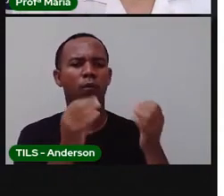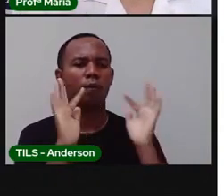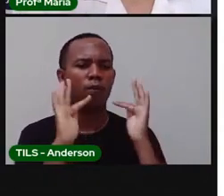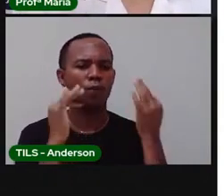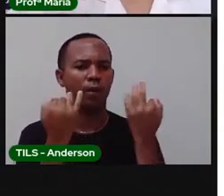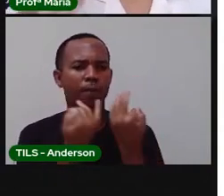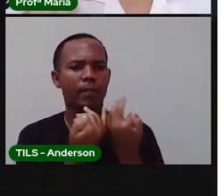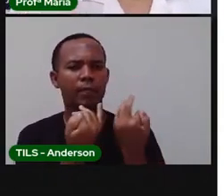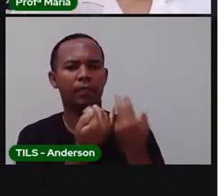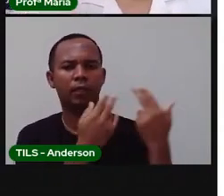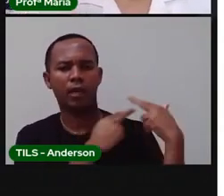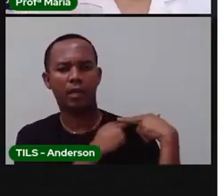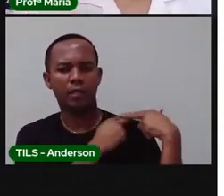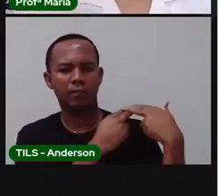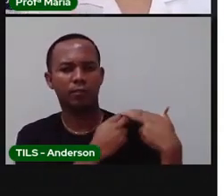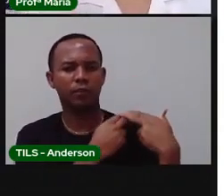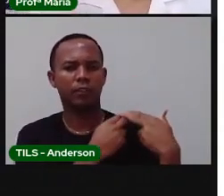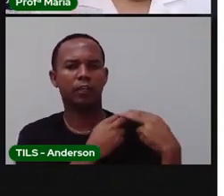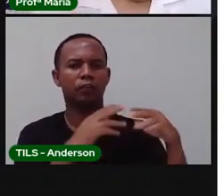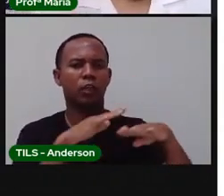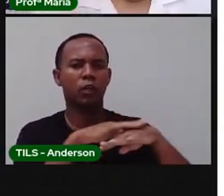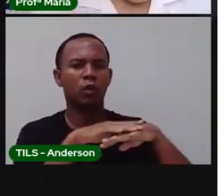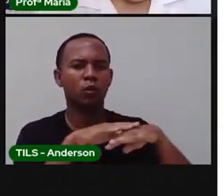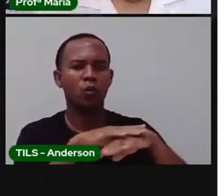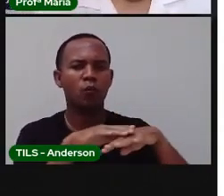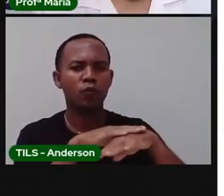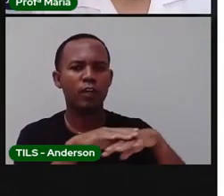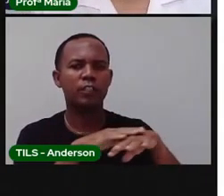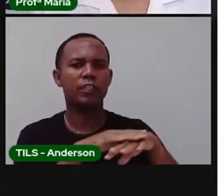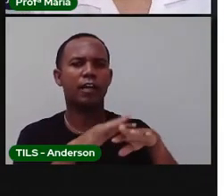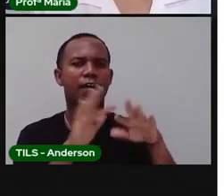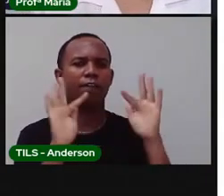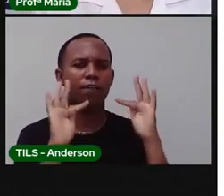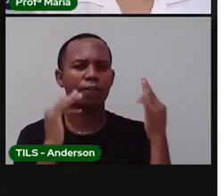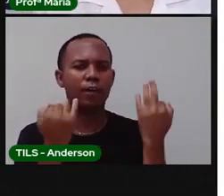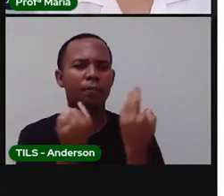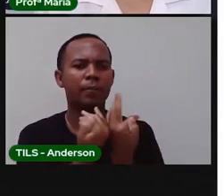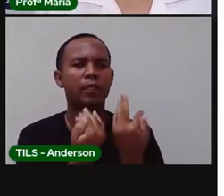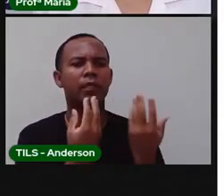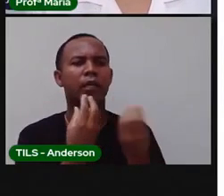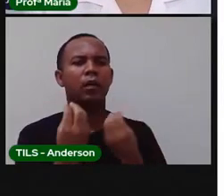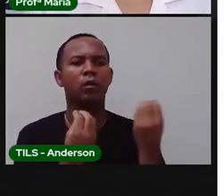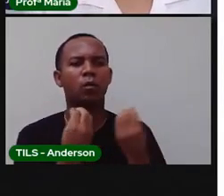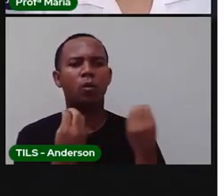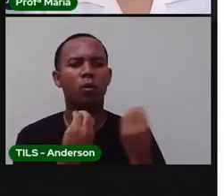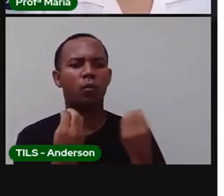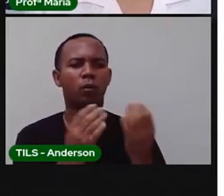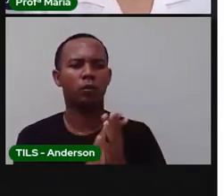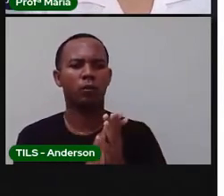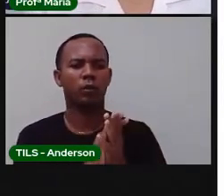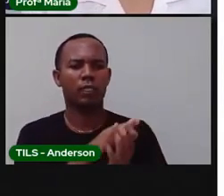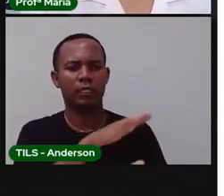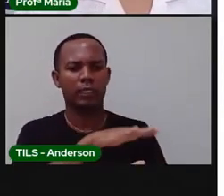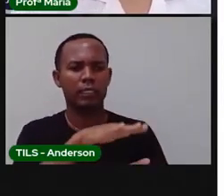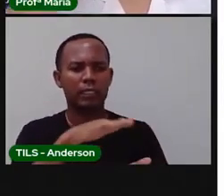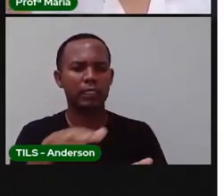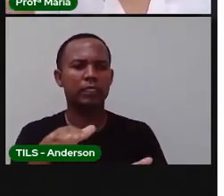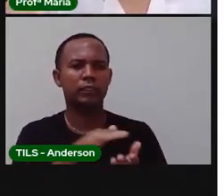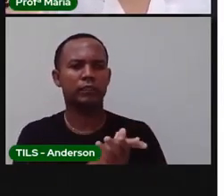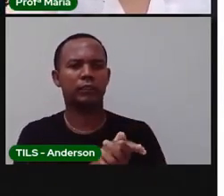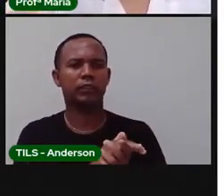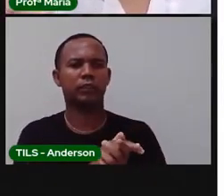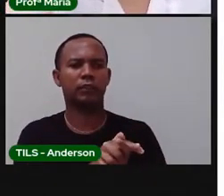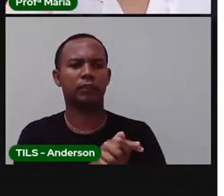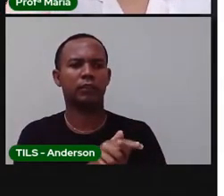vai na escola? Ele não conversa com a própria? Por que ele conversa com a própria? Porque ele quer saber o que está acontecendo com o que? Com aquela criança. Então, o que